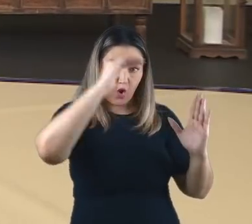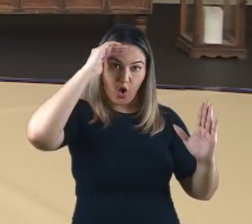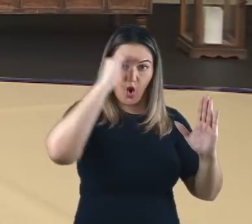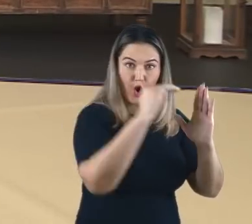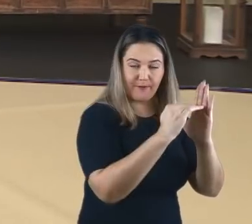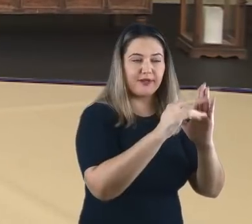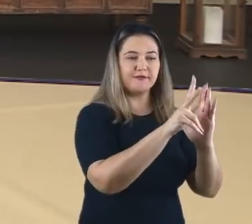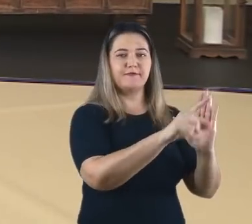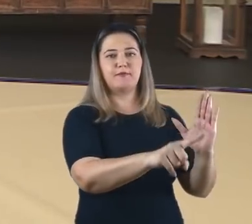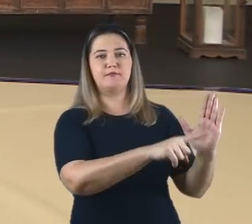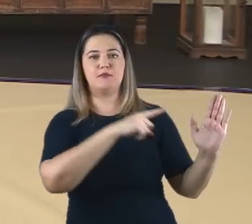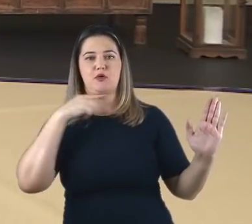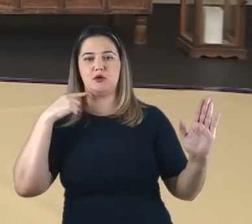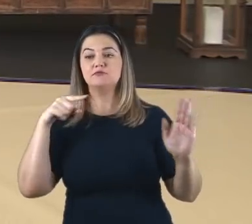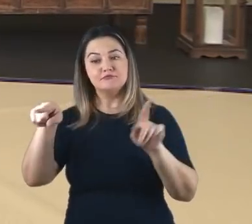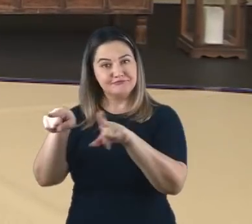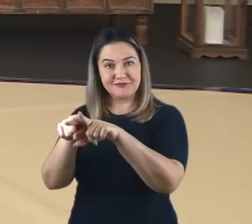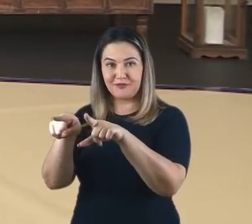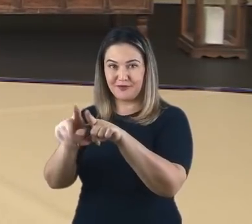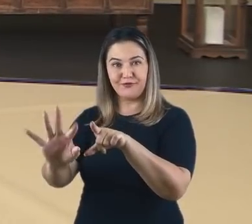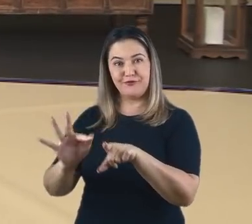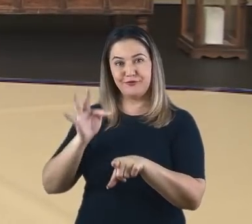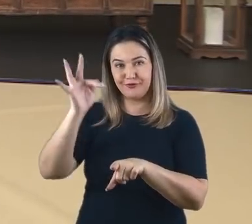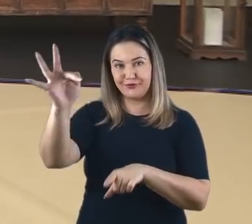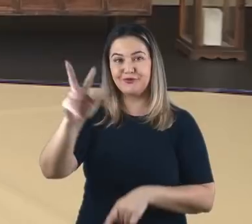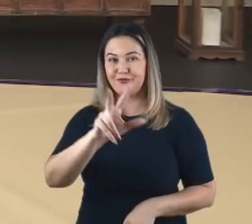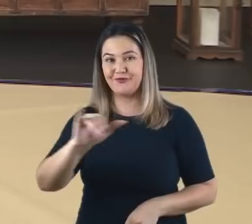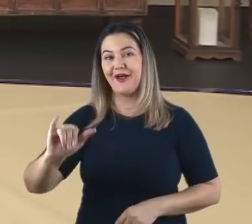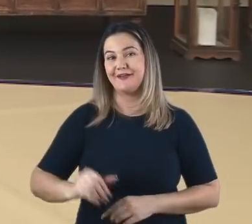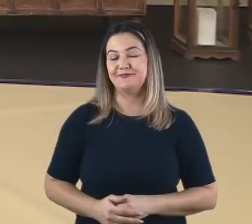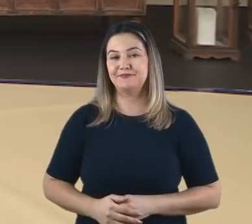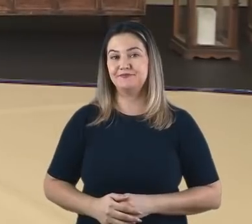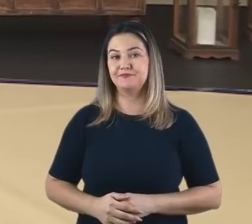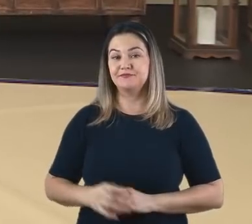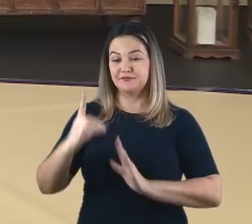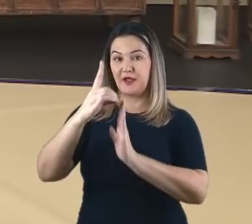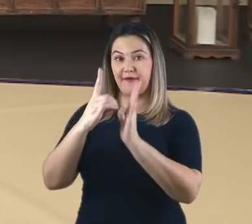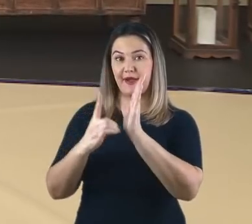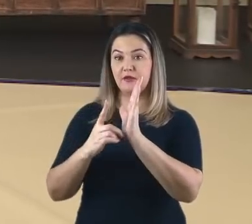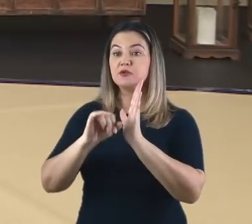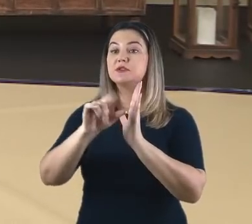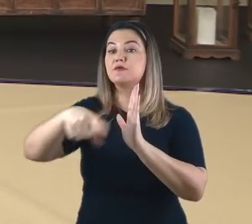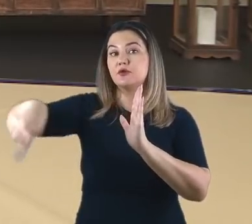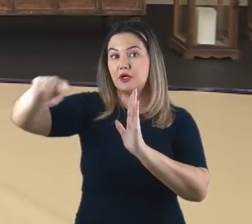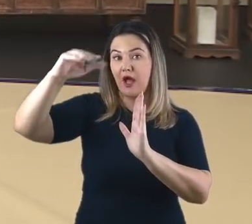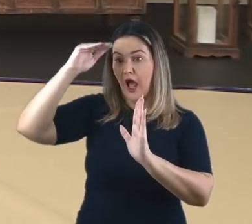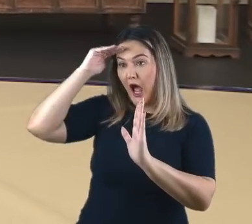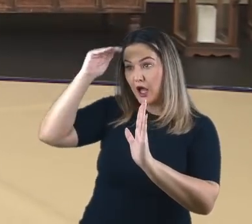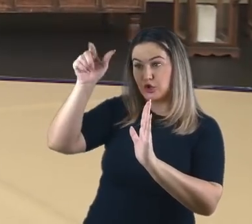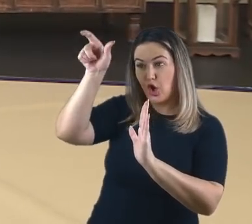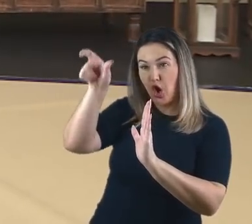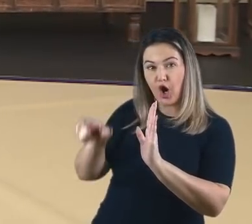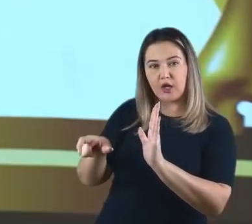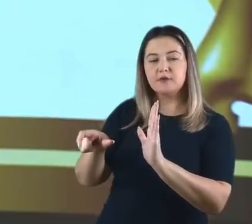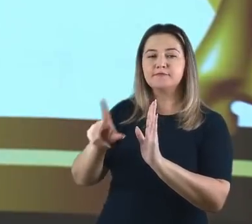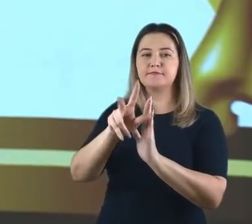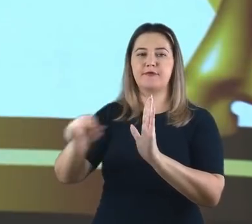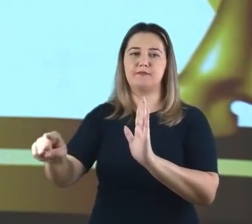adoração da imagem erguida. Olha, tem muitas passagens semelhantes entre essas duas temáticas bíblicas.